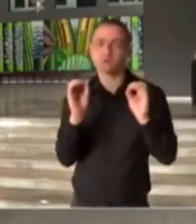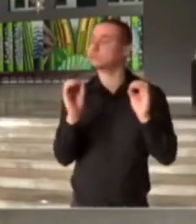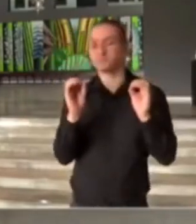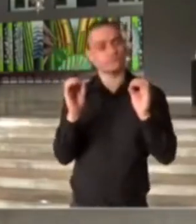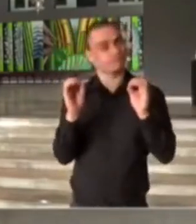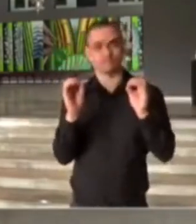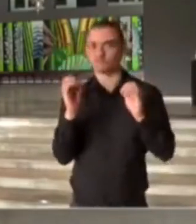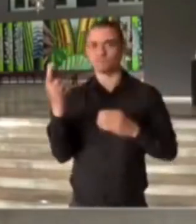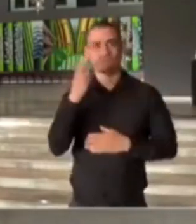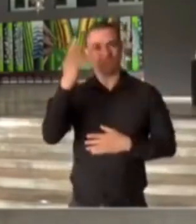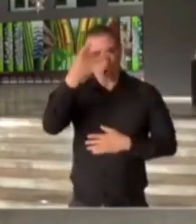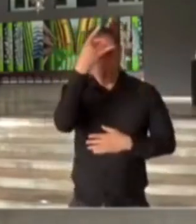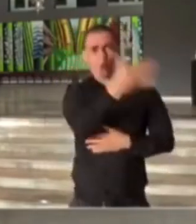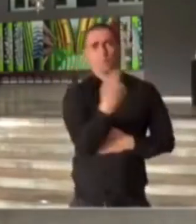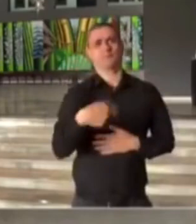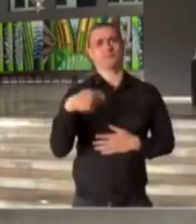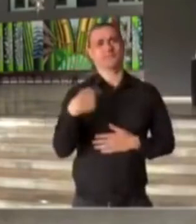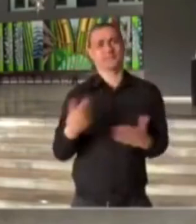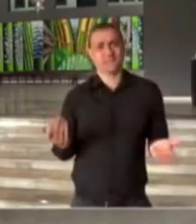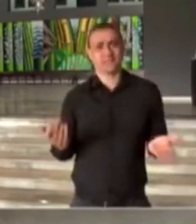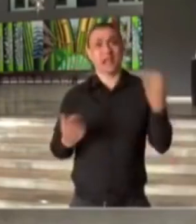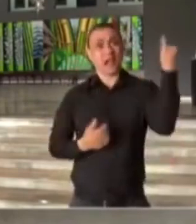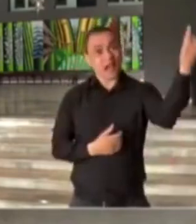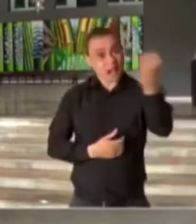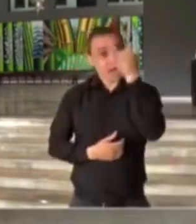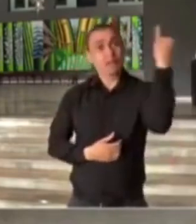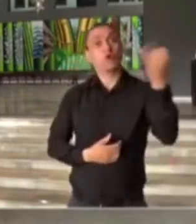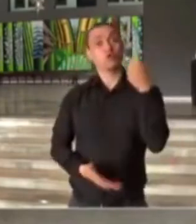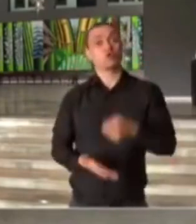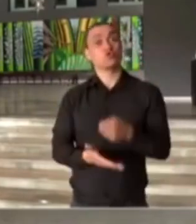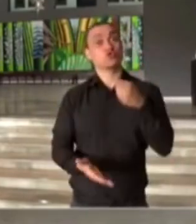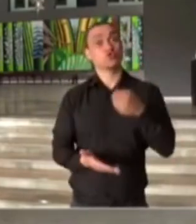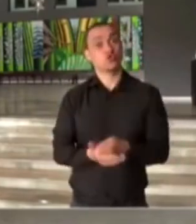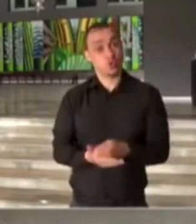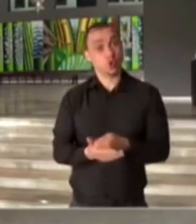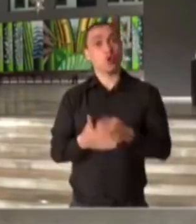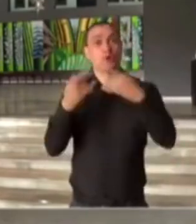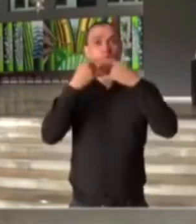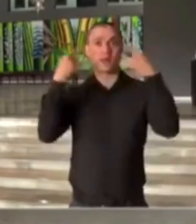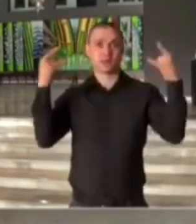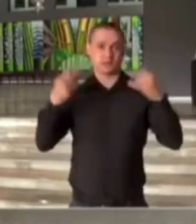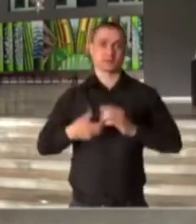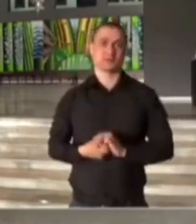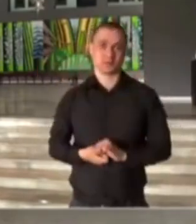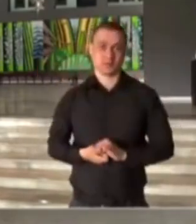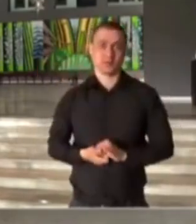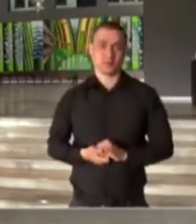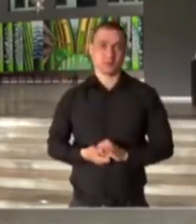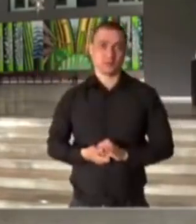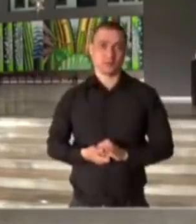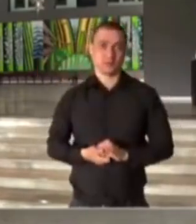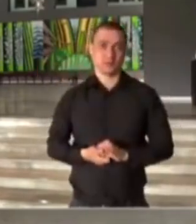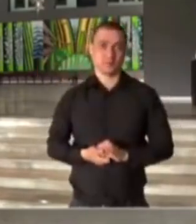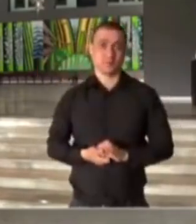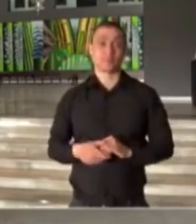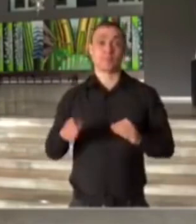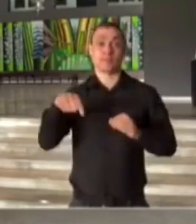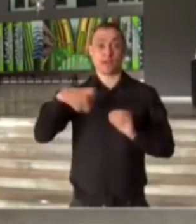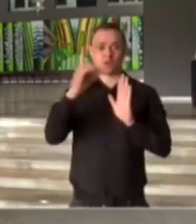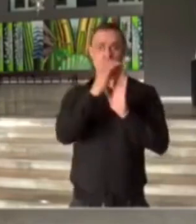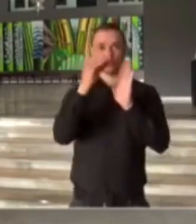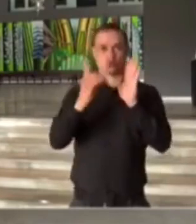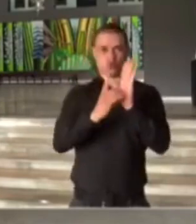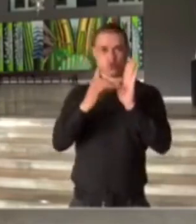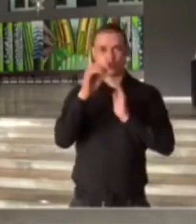conscientes da importância da exigência da máscara. Será publicado no